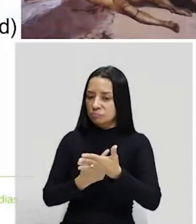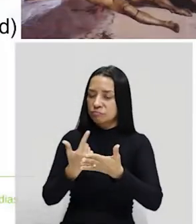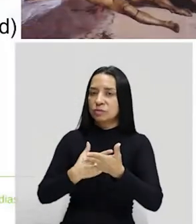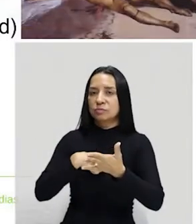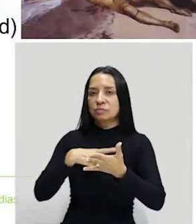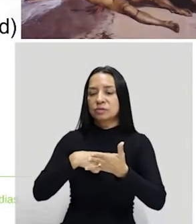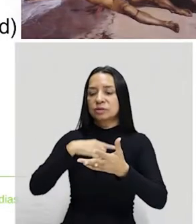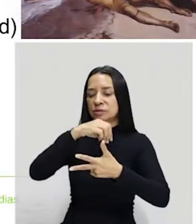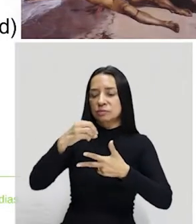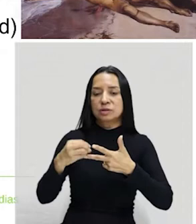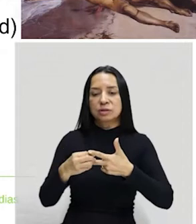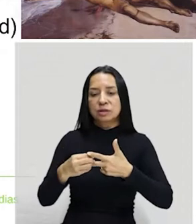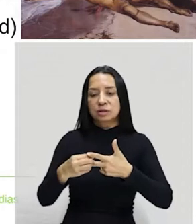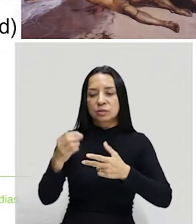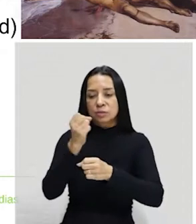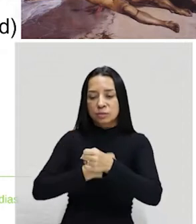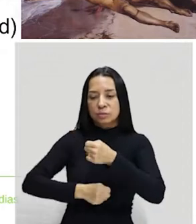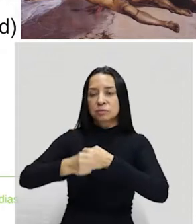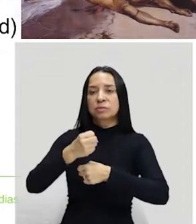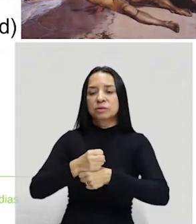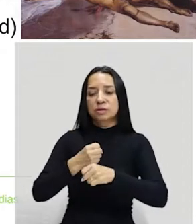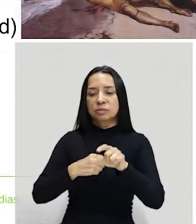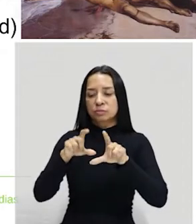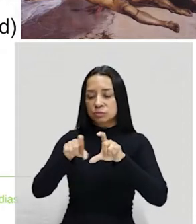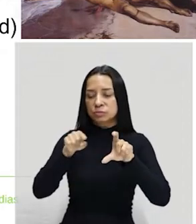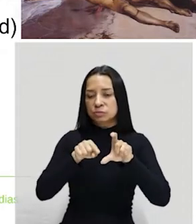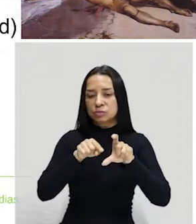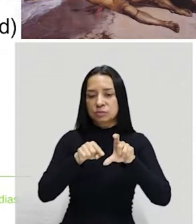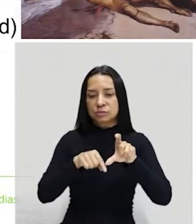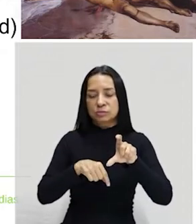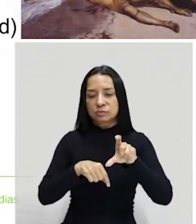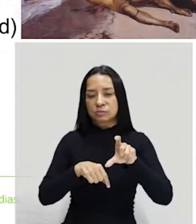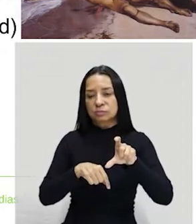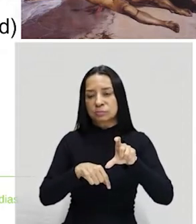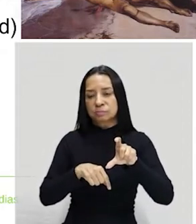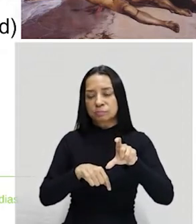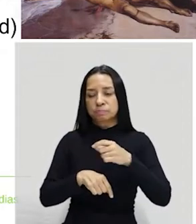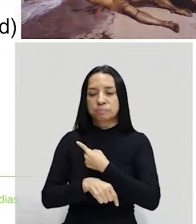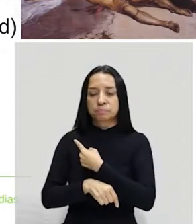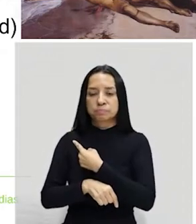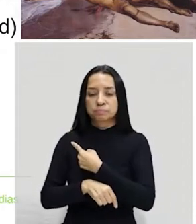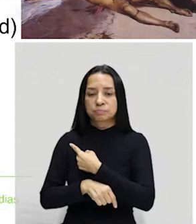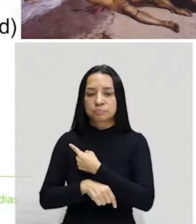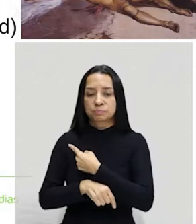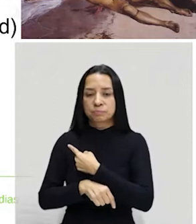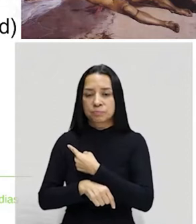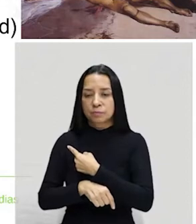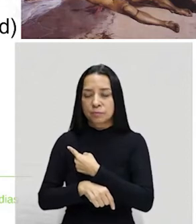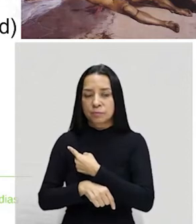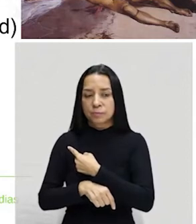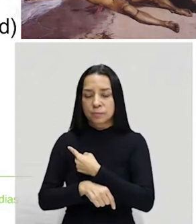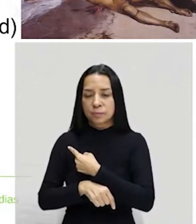Enem no ano passado. O trecho faz parte do romântico de José de Alencar, chamado Irassema, e pode ser